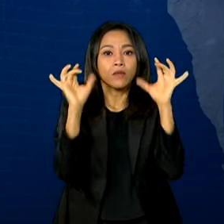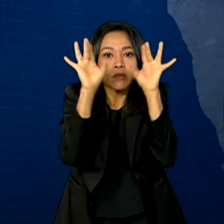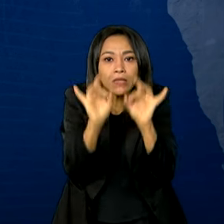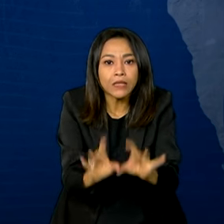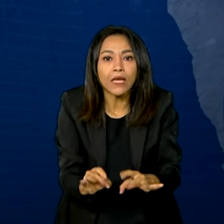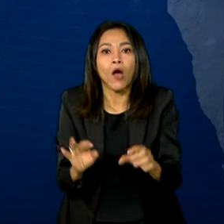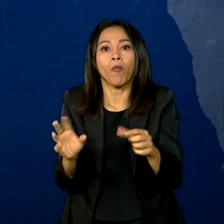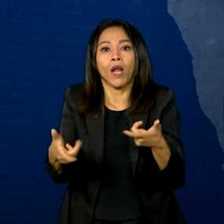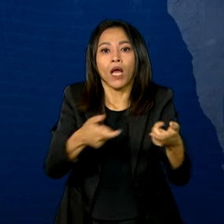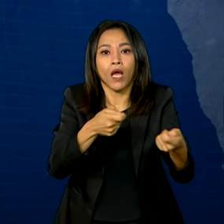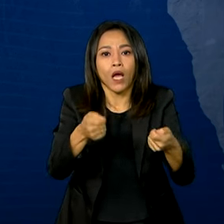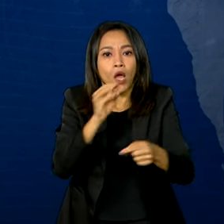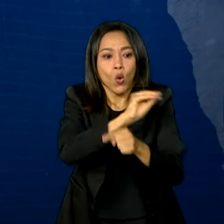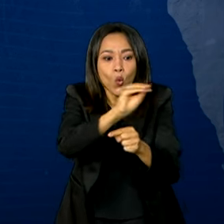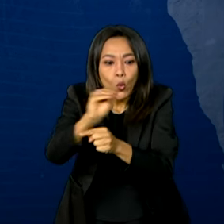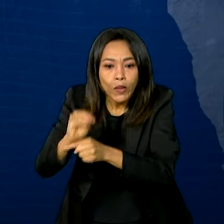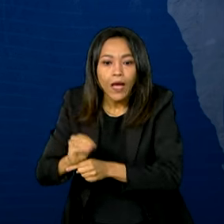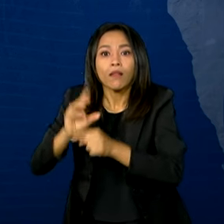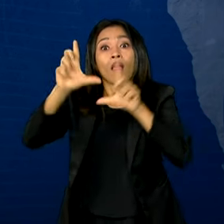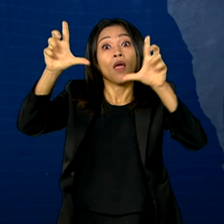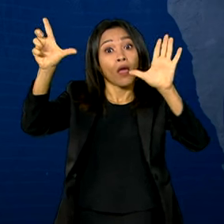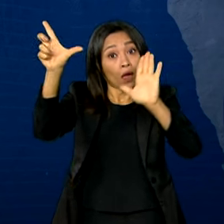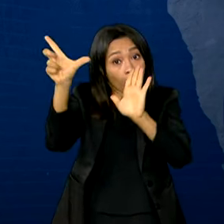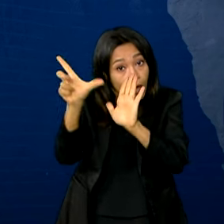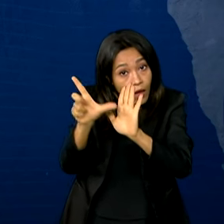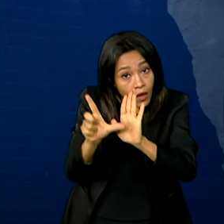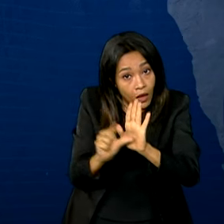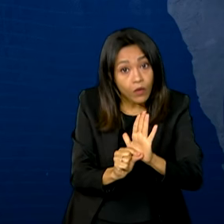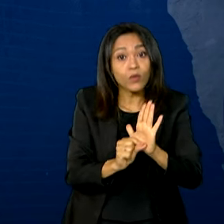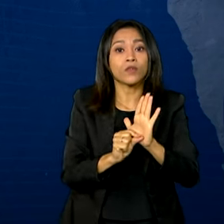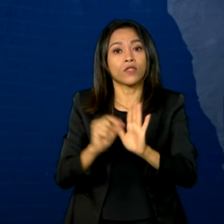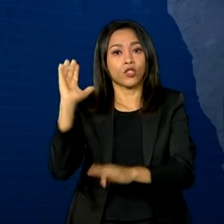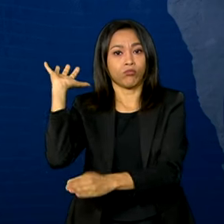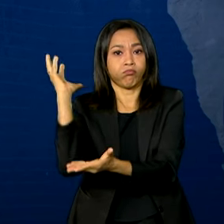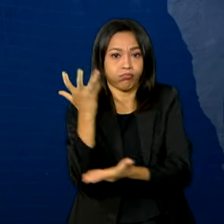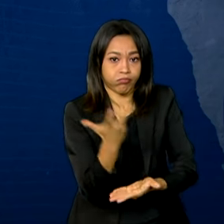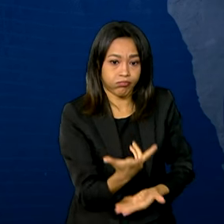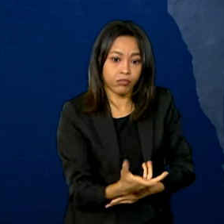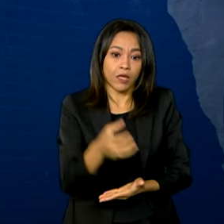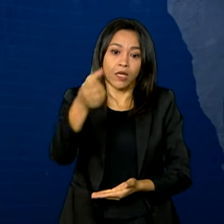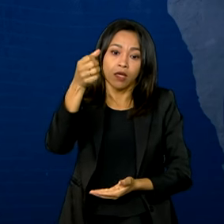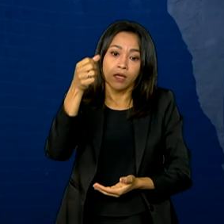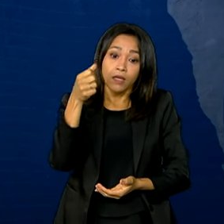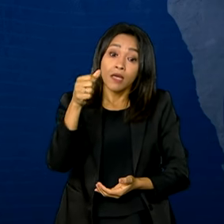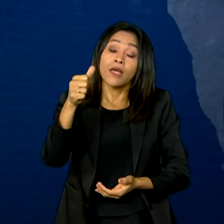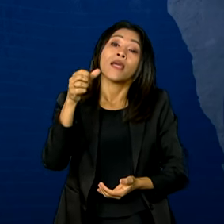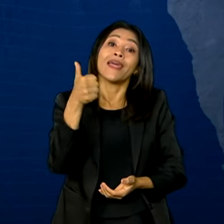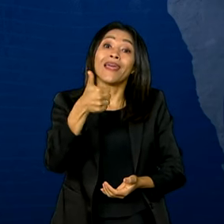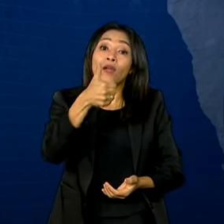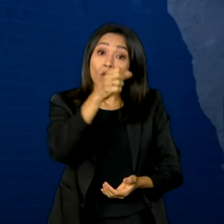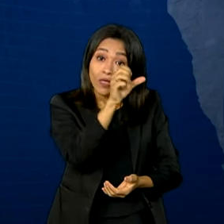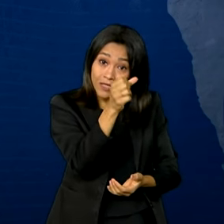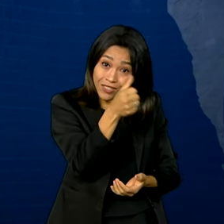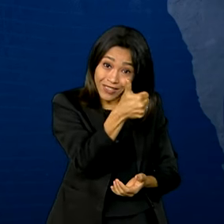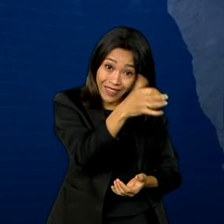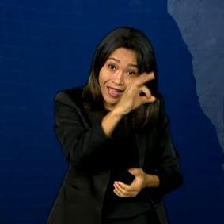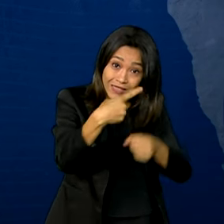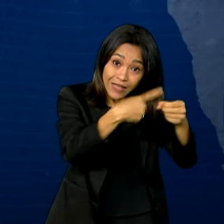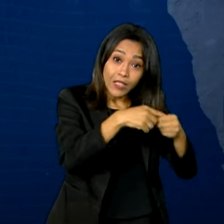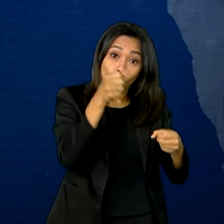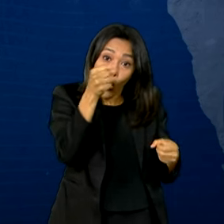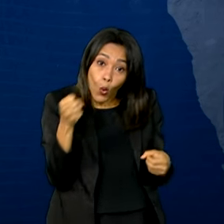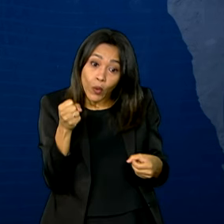ambiental no país, houve queda nos índices de desmatamento em 8 em cada 10 cidades. Em Mato